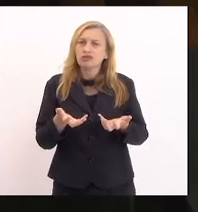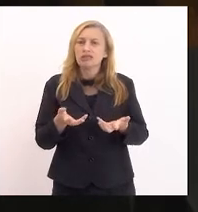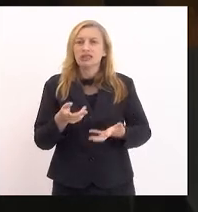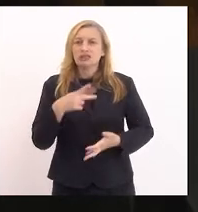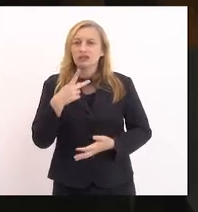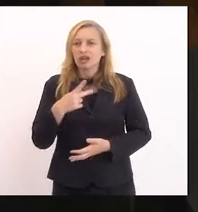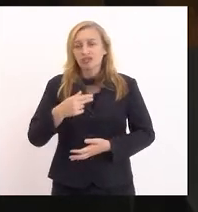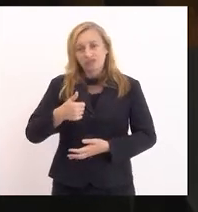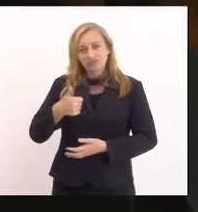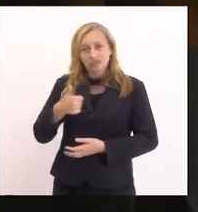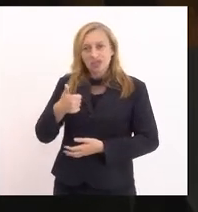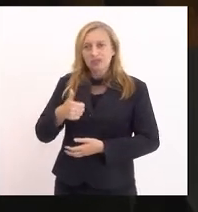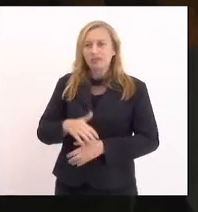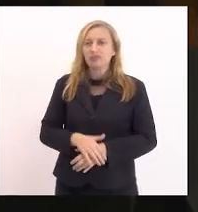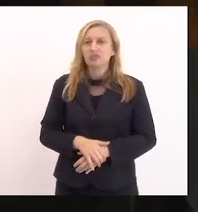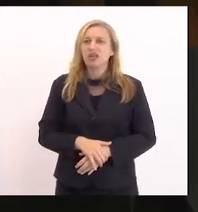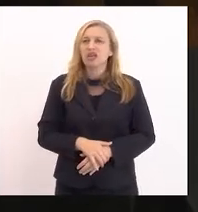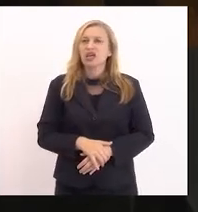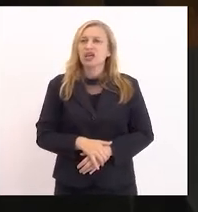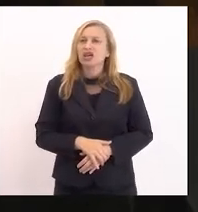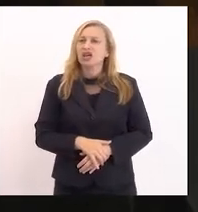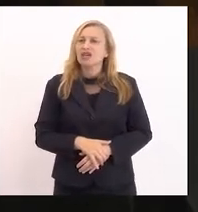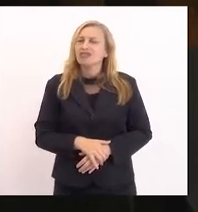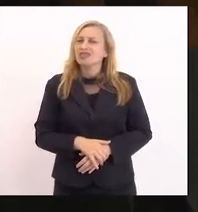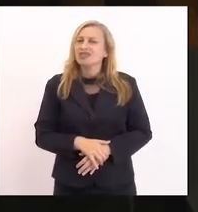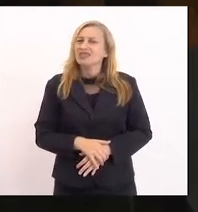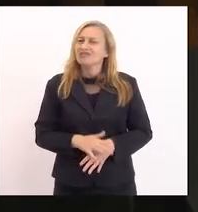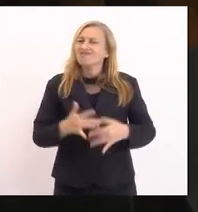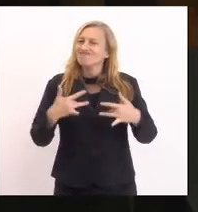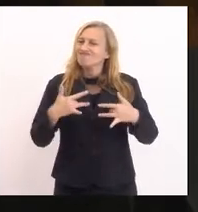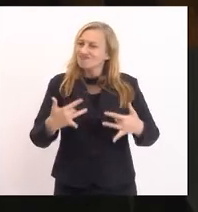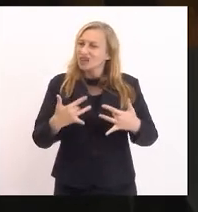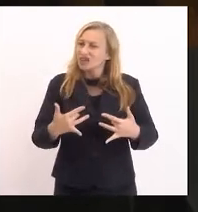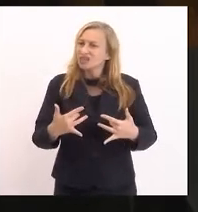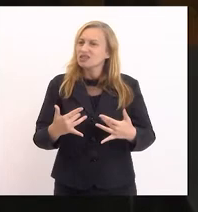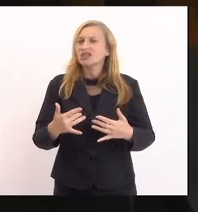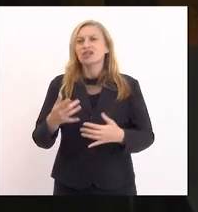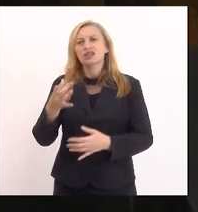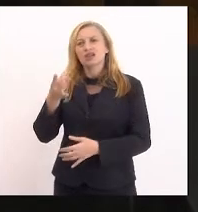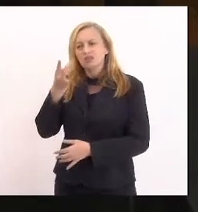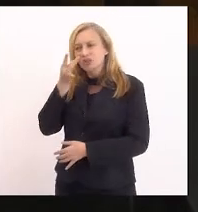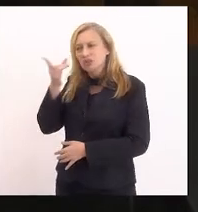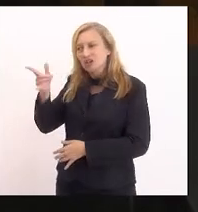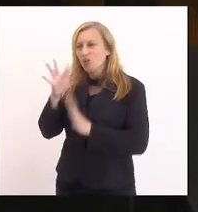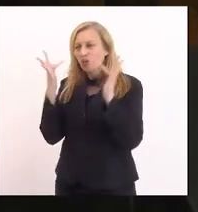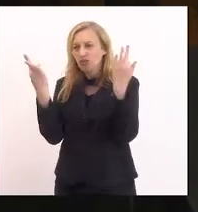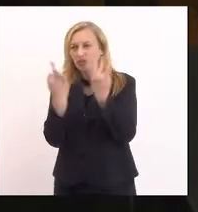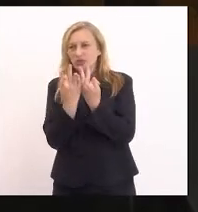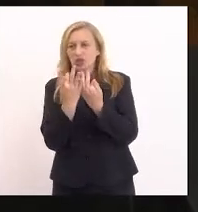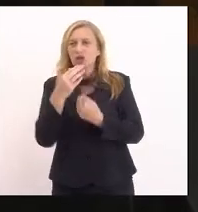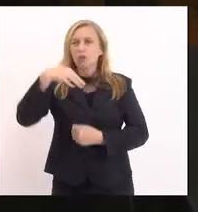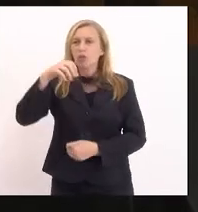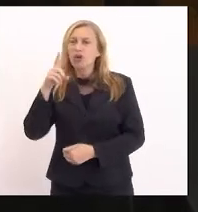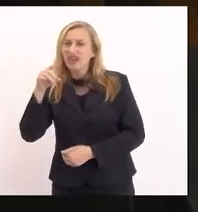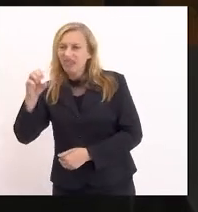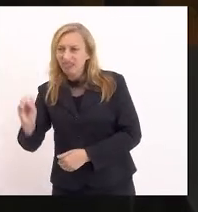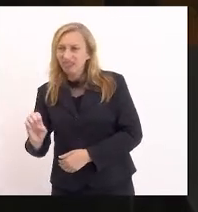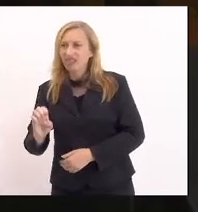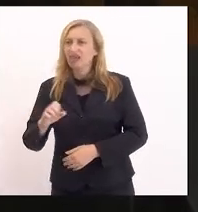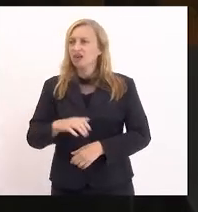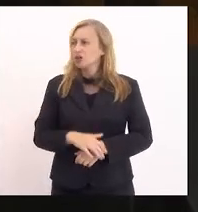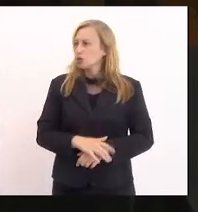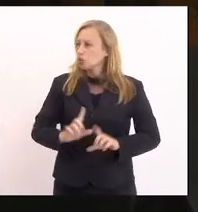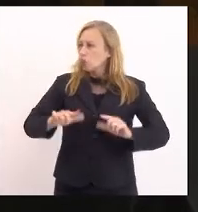lugar, me manifestar de forma solidária, eu estive pessoalmente com a família do Moise, num